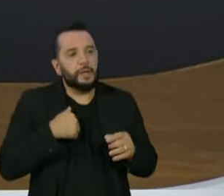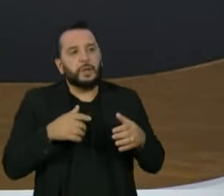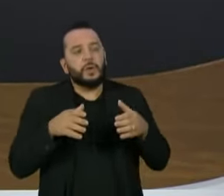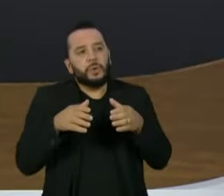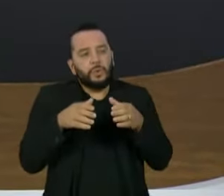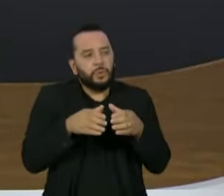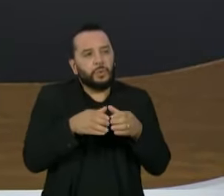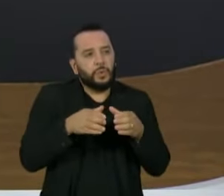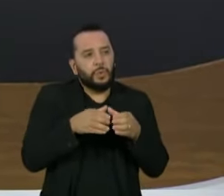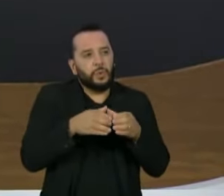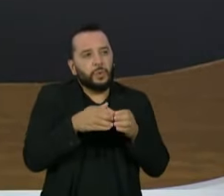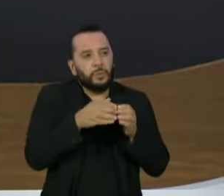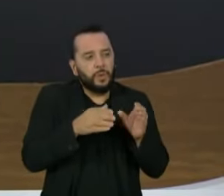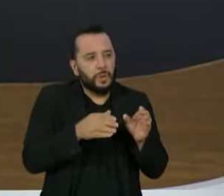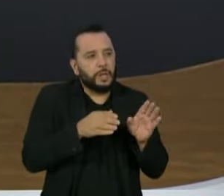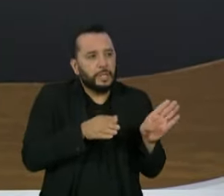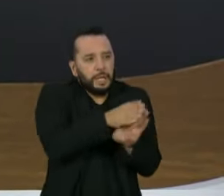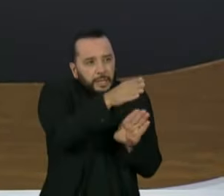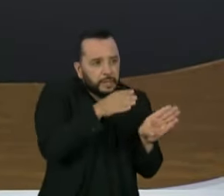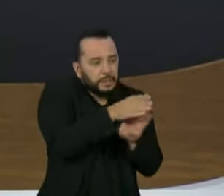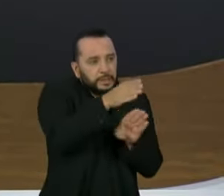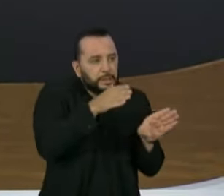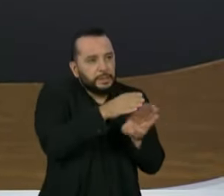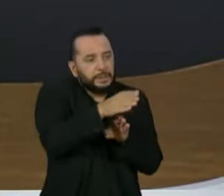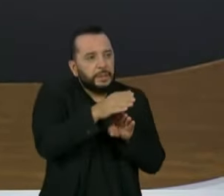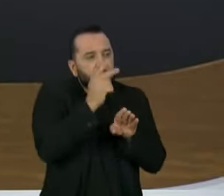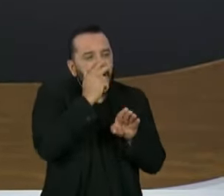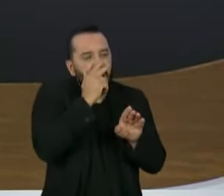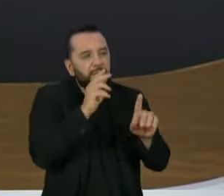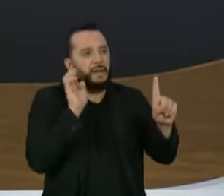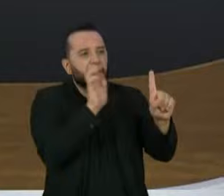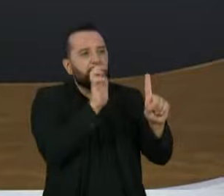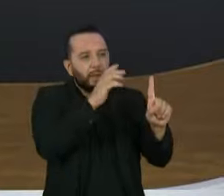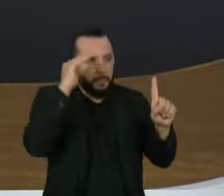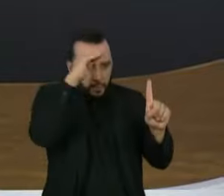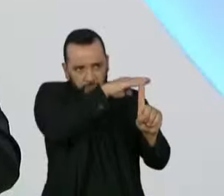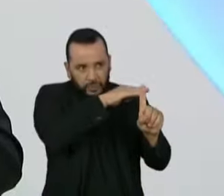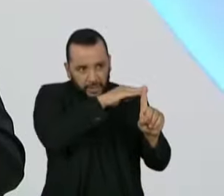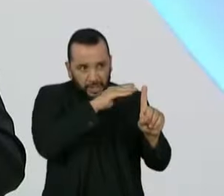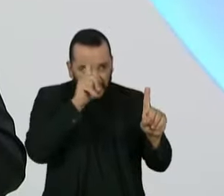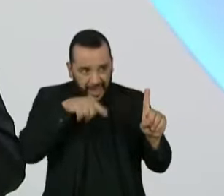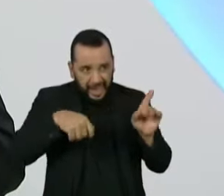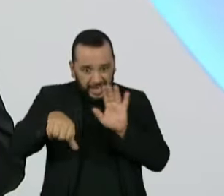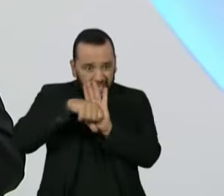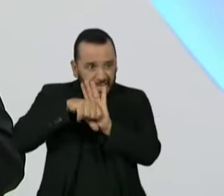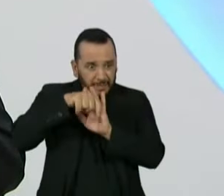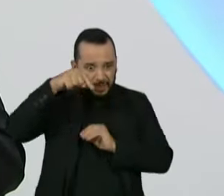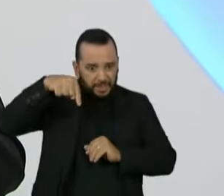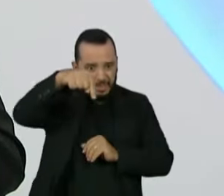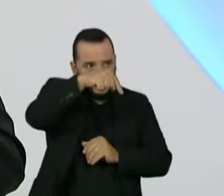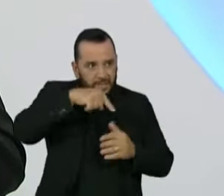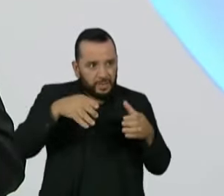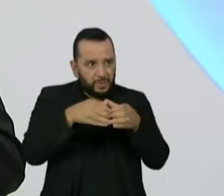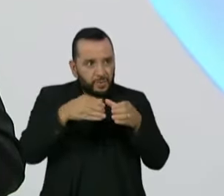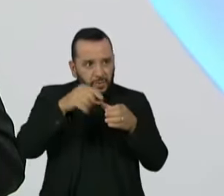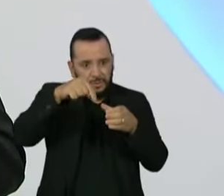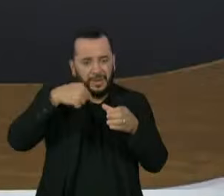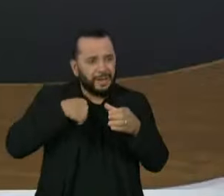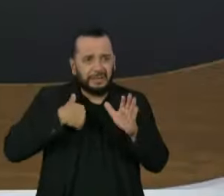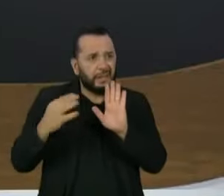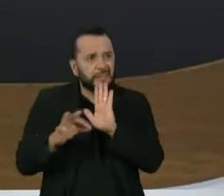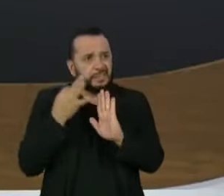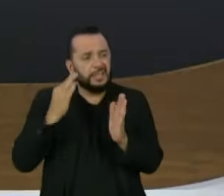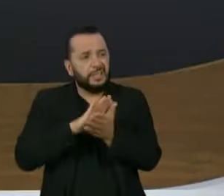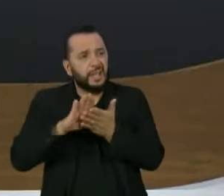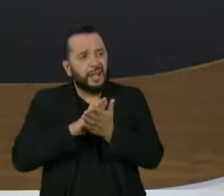bem consubstanciado à existência dele. É fácil fazer imputação de crimes a quem não tinha caneta e não tinha